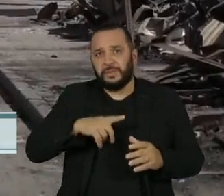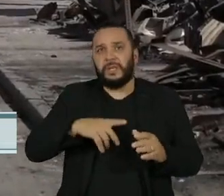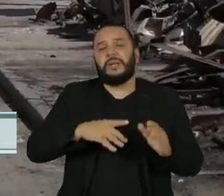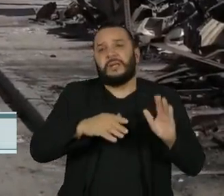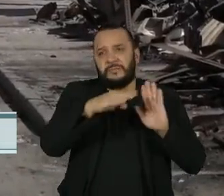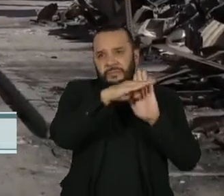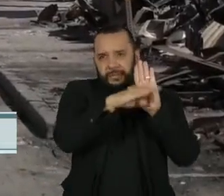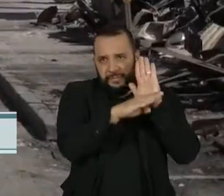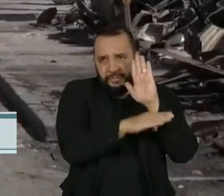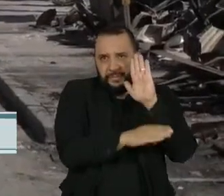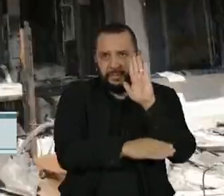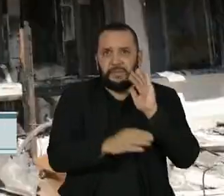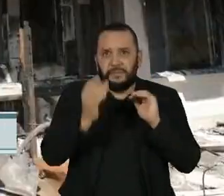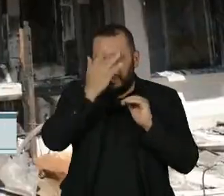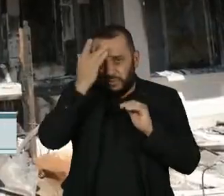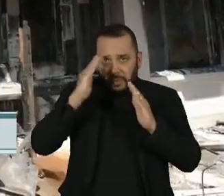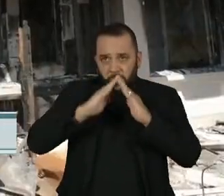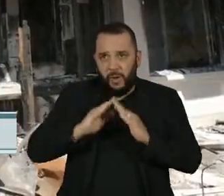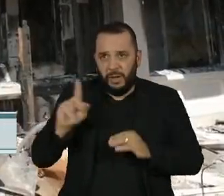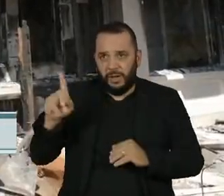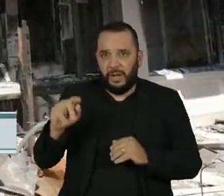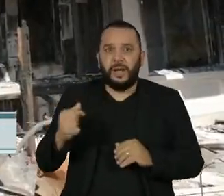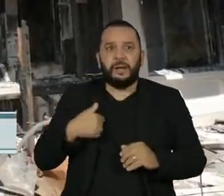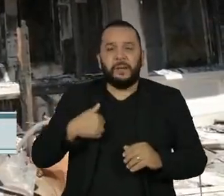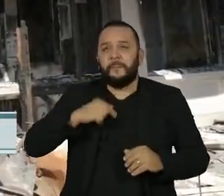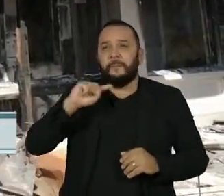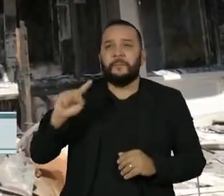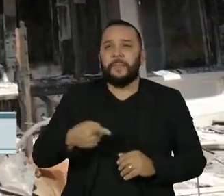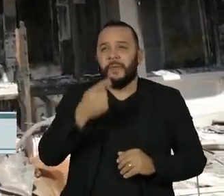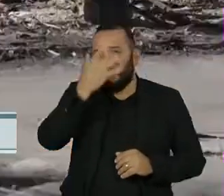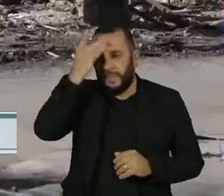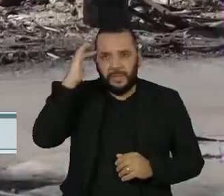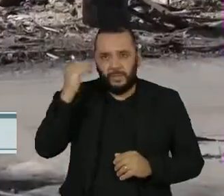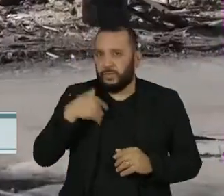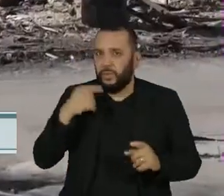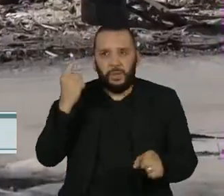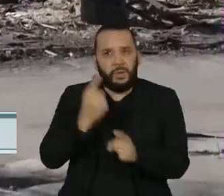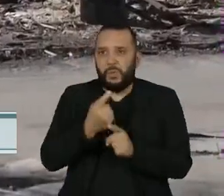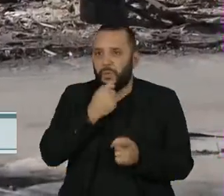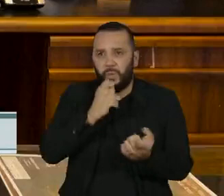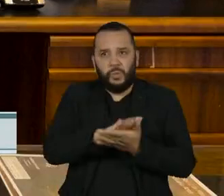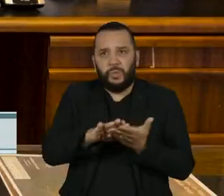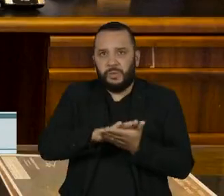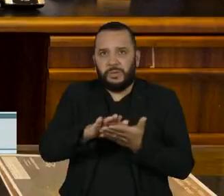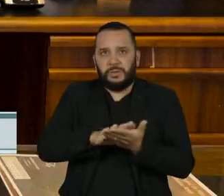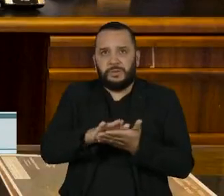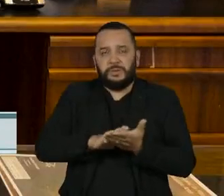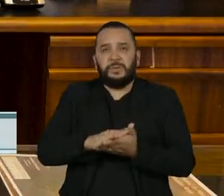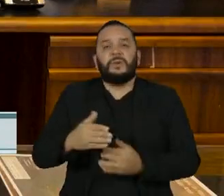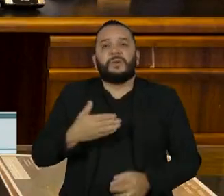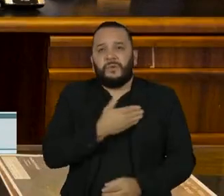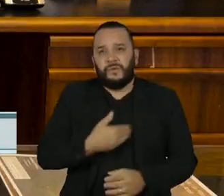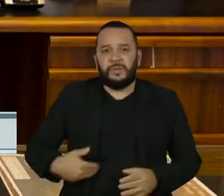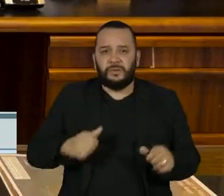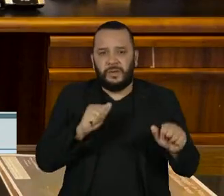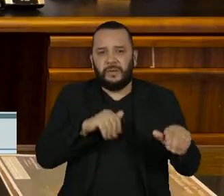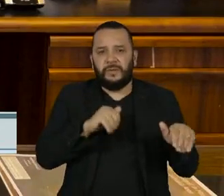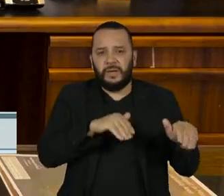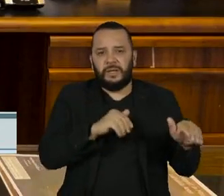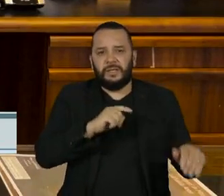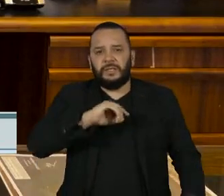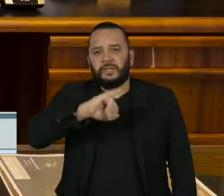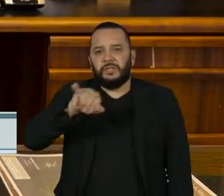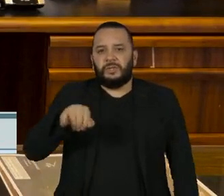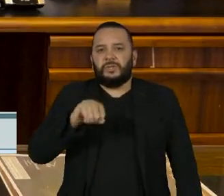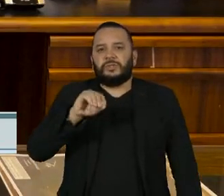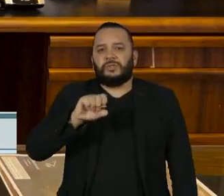feita pelos próprios moradores, cerca de mil pessoas ainda não foram localizadas. O governador do Havaí, Josh